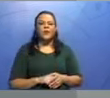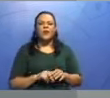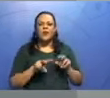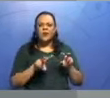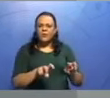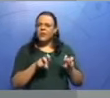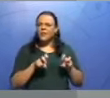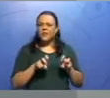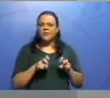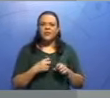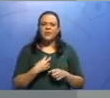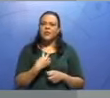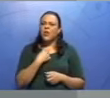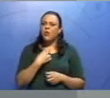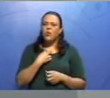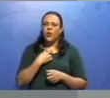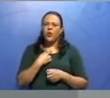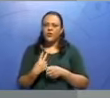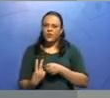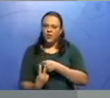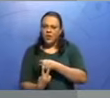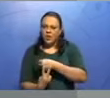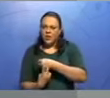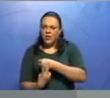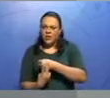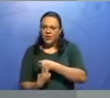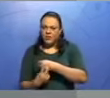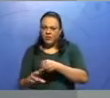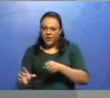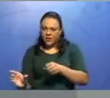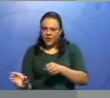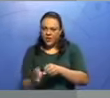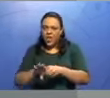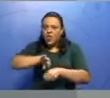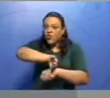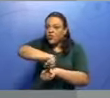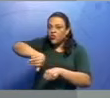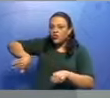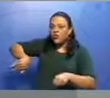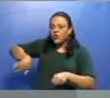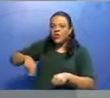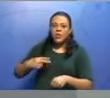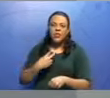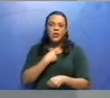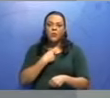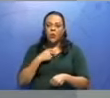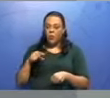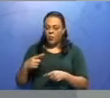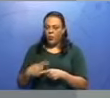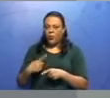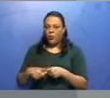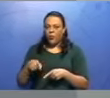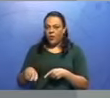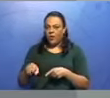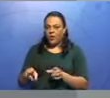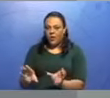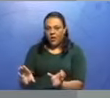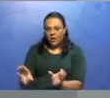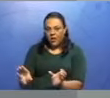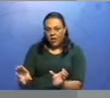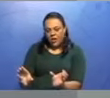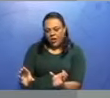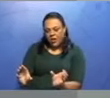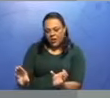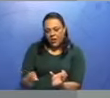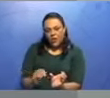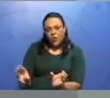da minha frase esse complemento verbal. O complemento verbal, ele é necessário, fundamental,